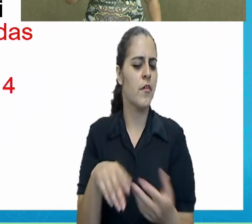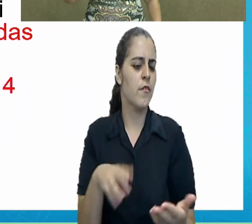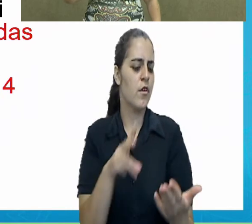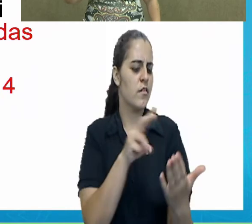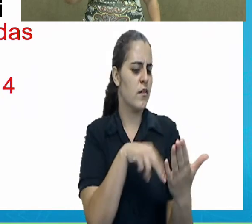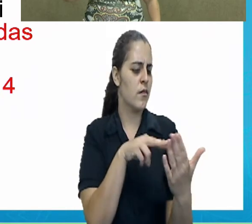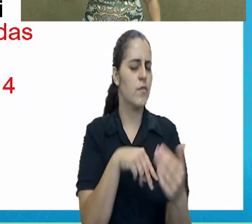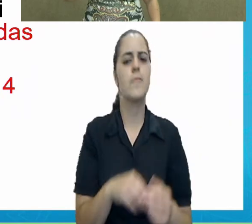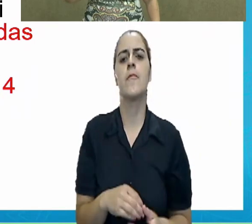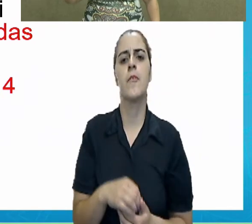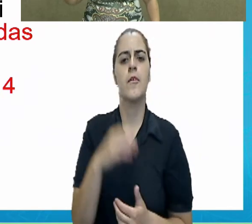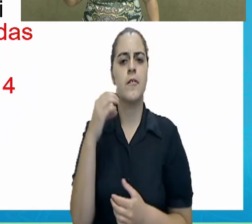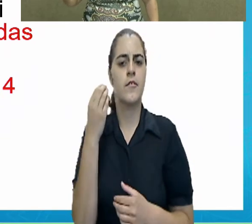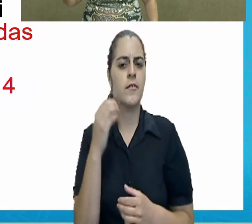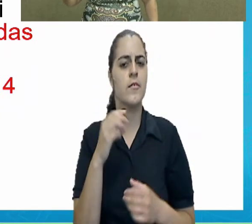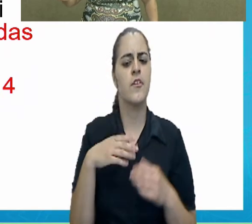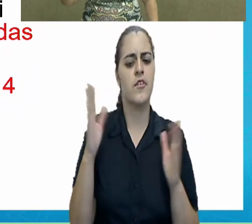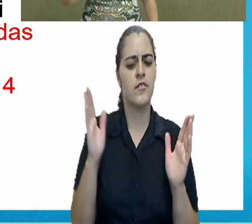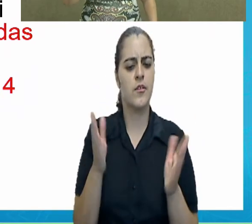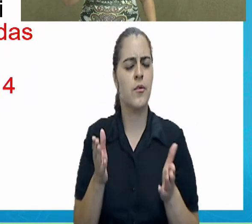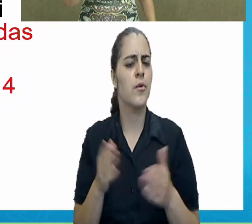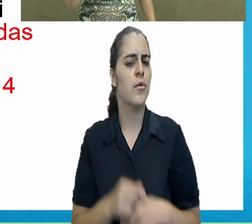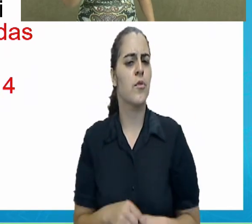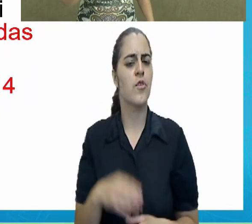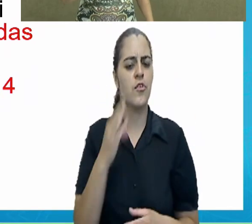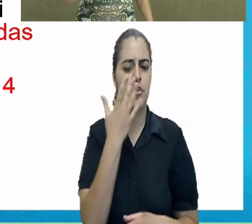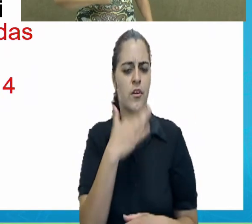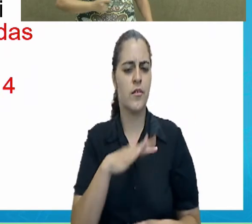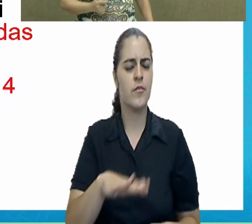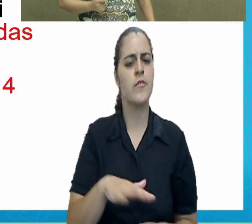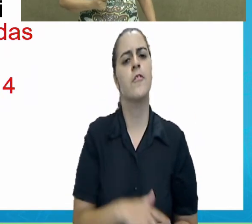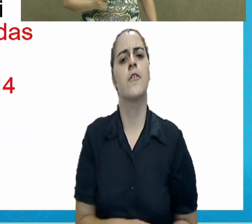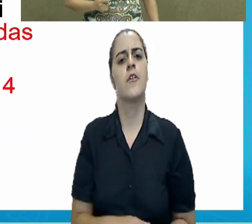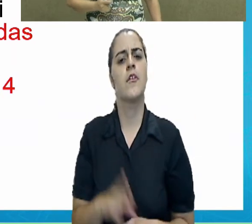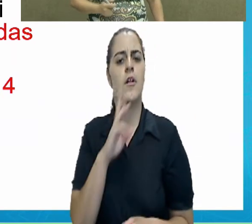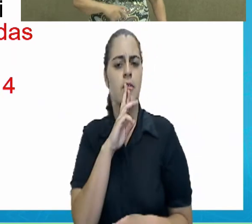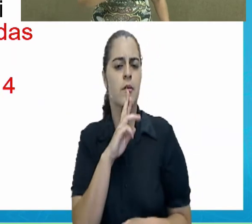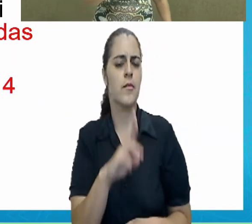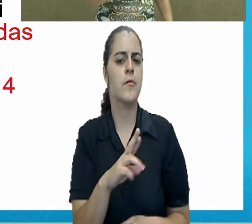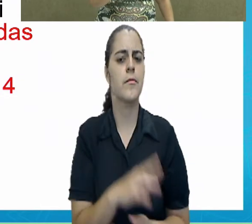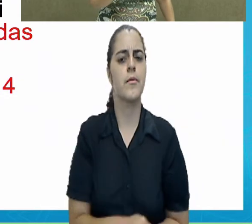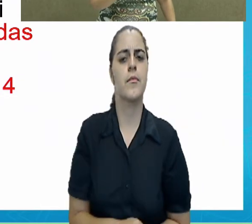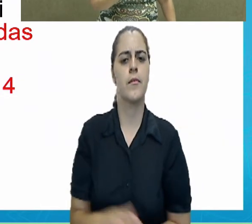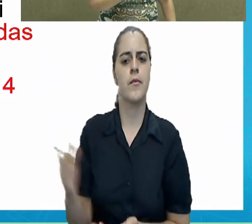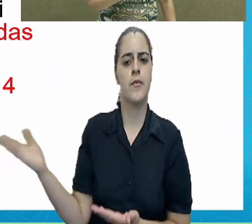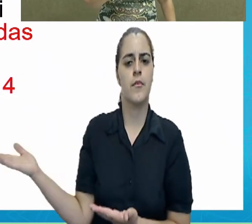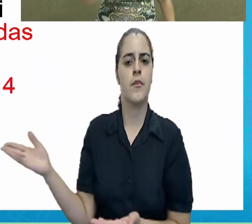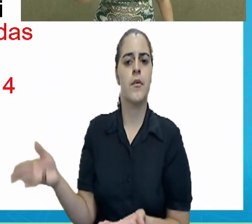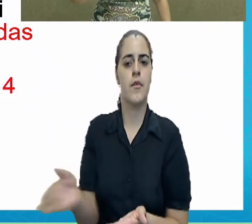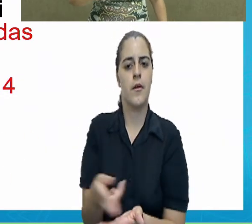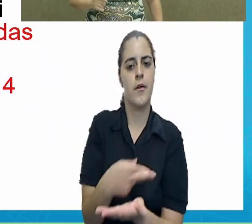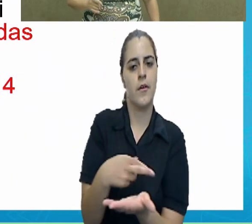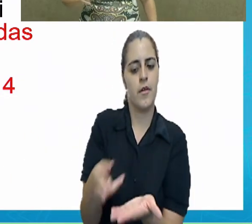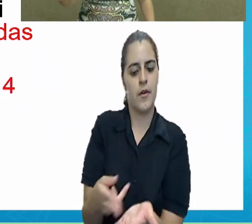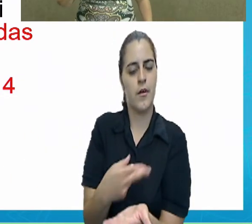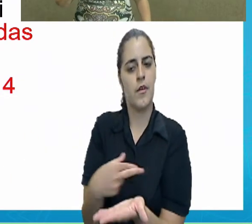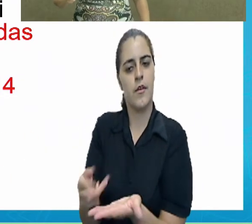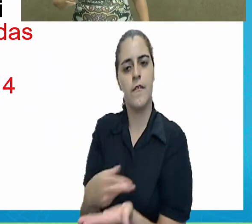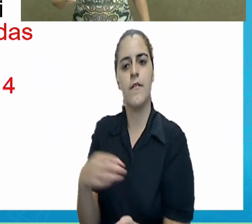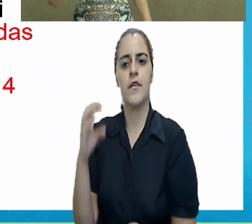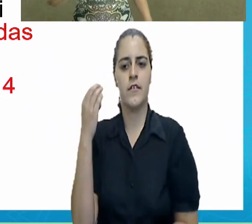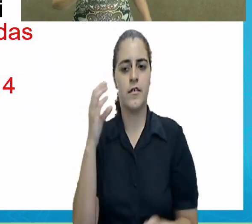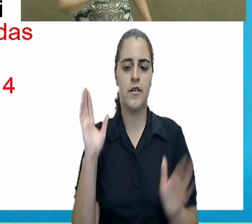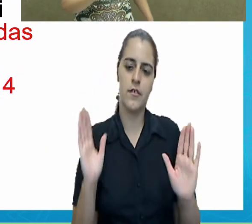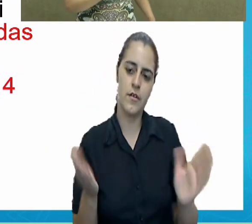Ciência Hoje das Crianças, então lá está a resposta. Na revista Ciências